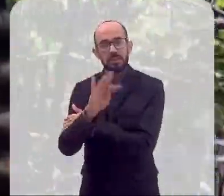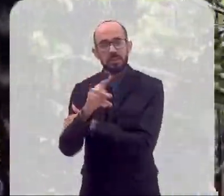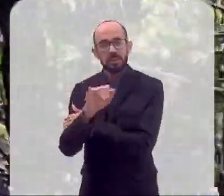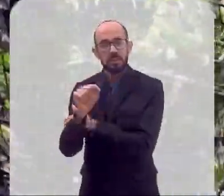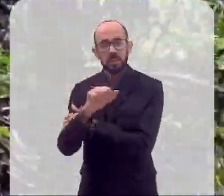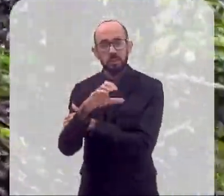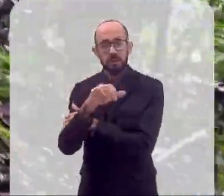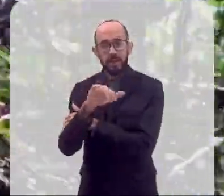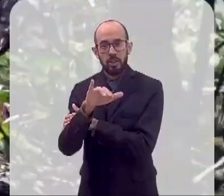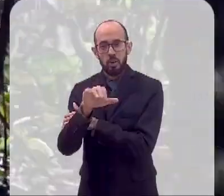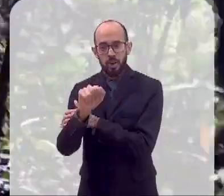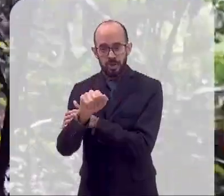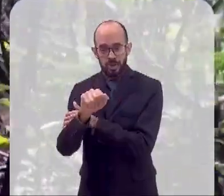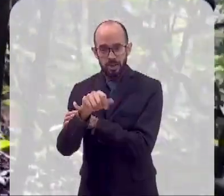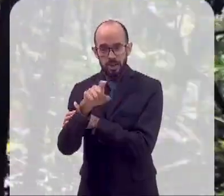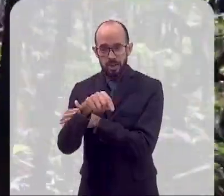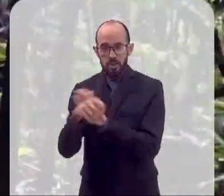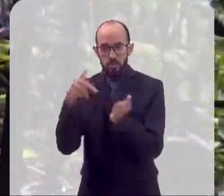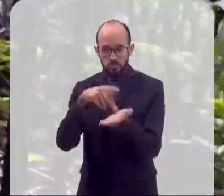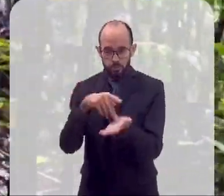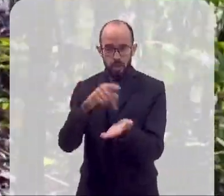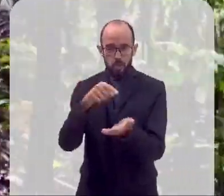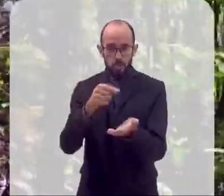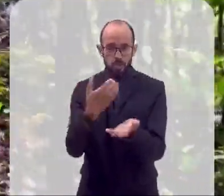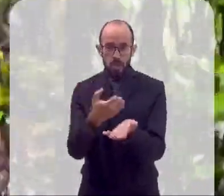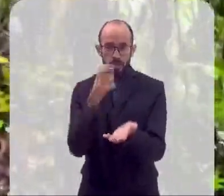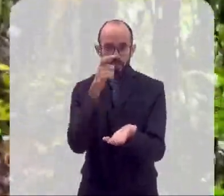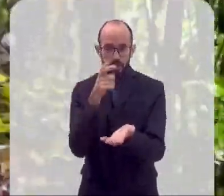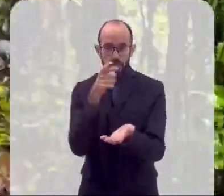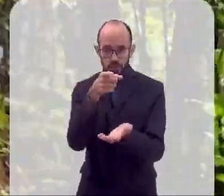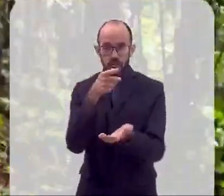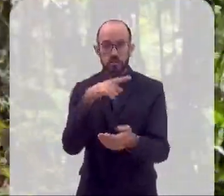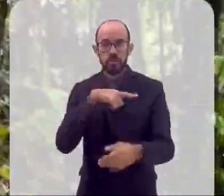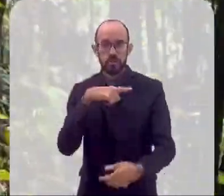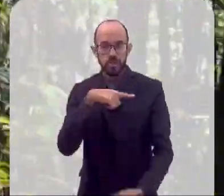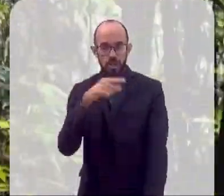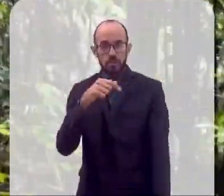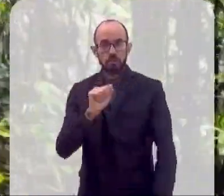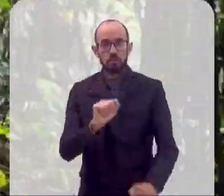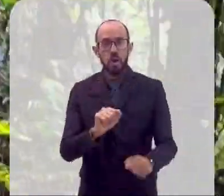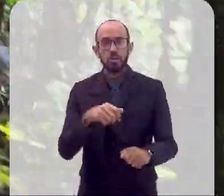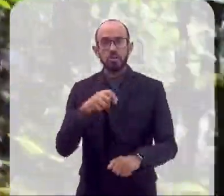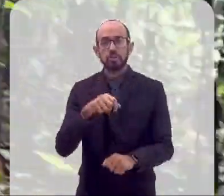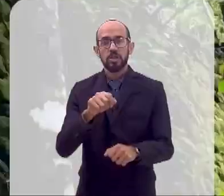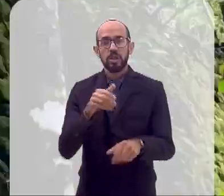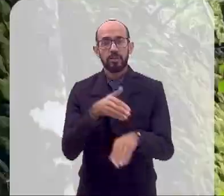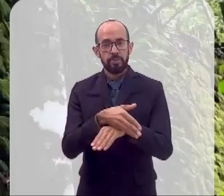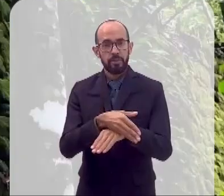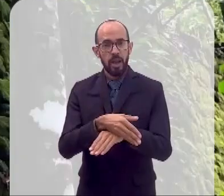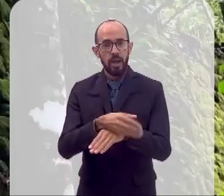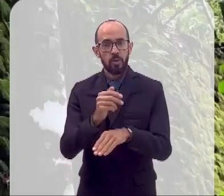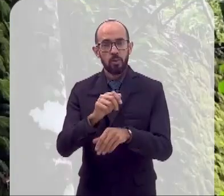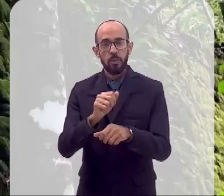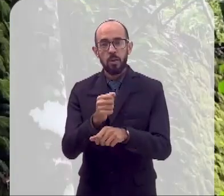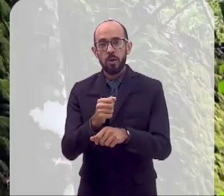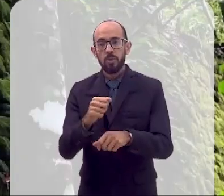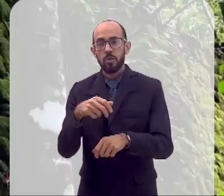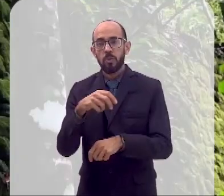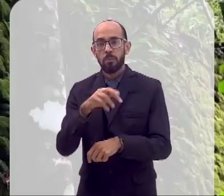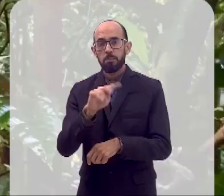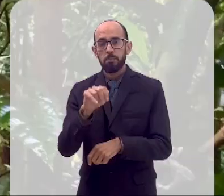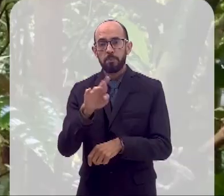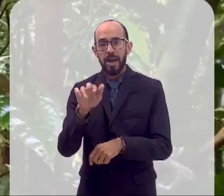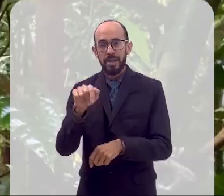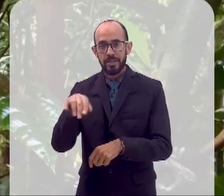essa trilha do Carioca é uma trilha oficial, né? Que quem quiser pode entrar no site do Parque Nacional da Tijuca e vai encontrar informações sobre essa